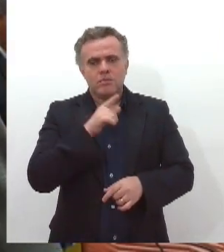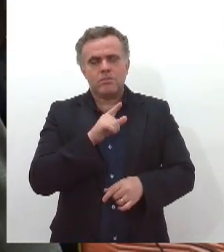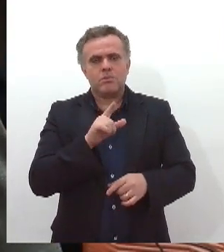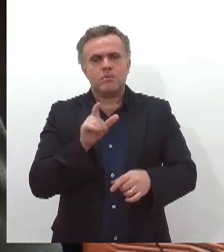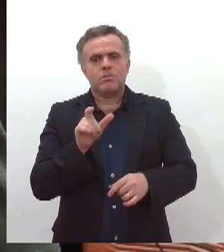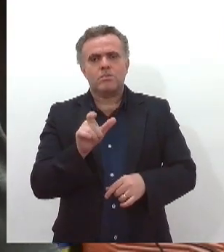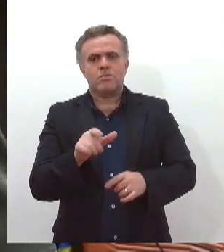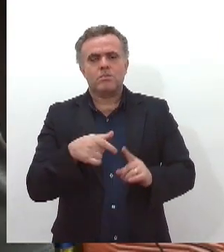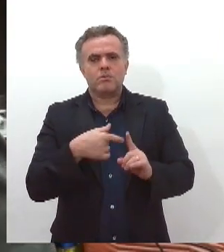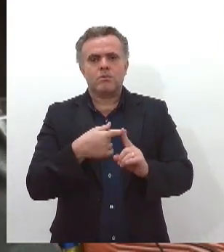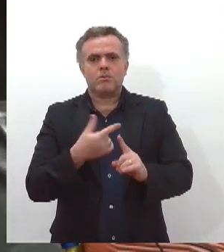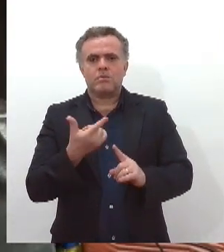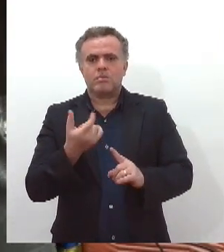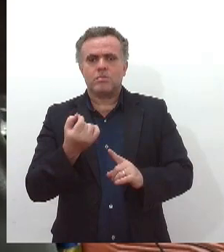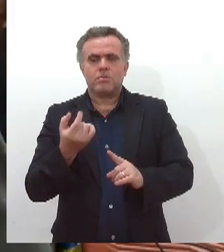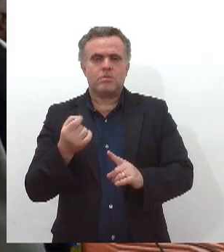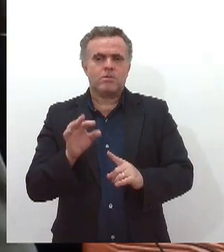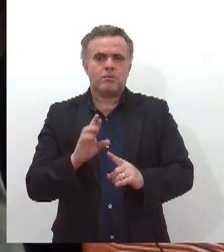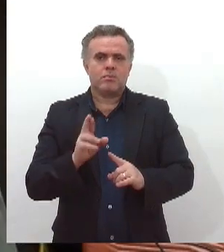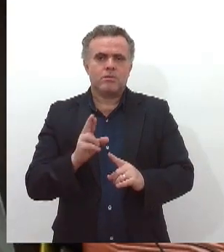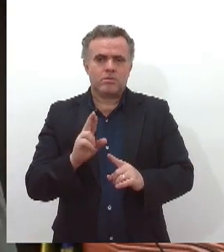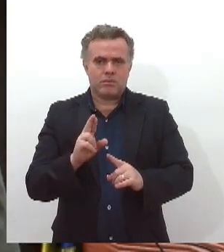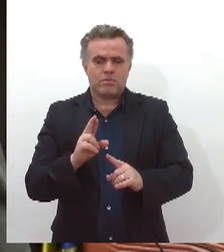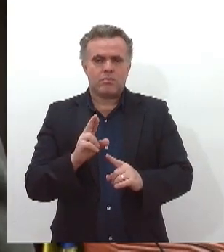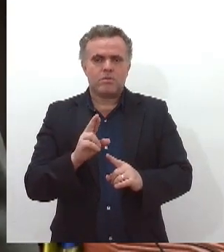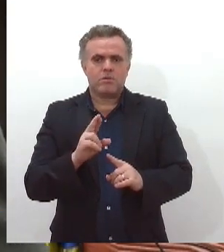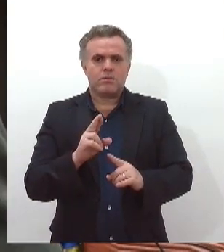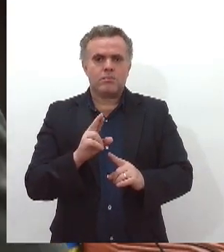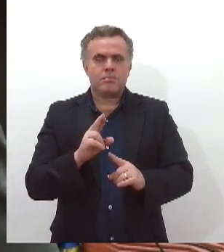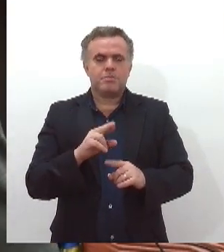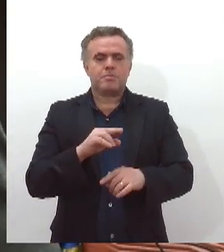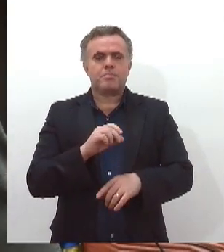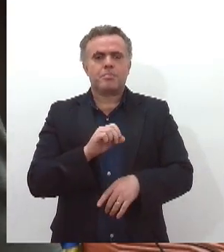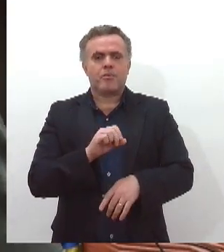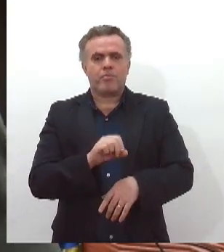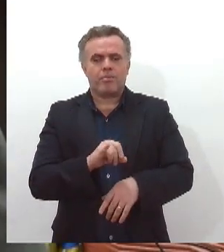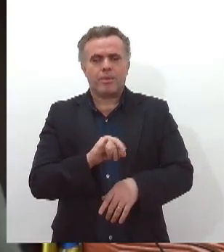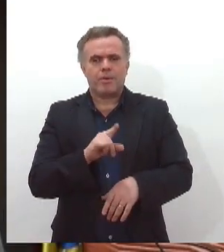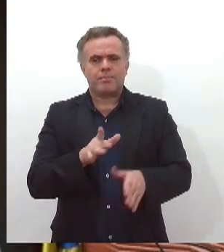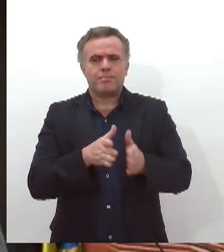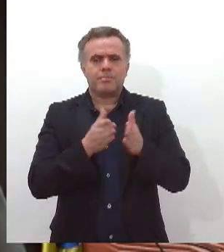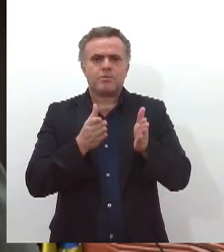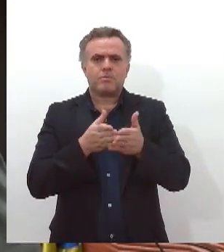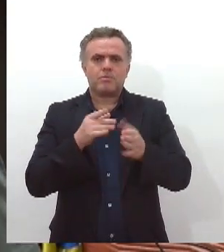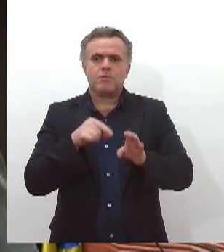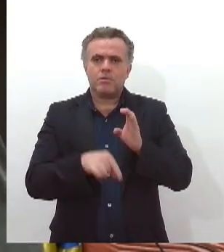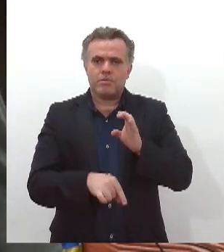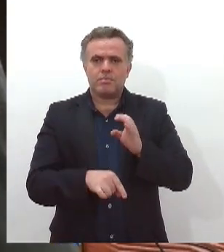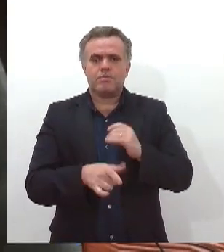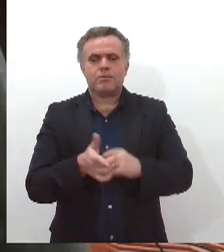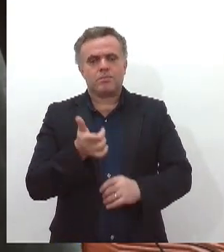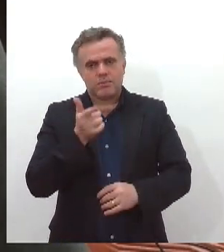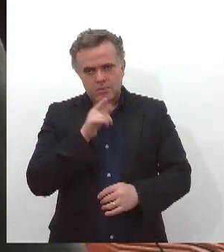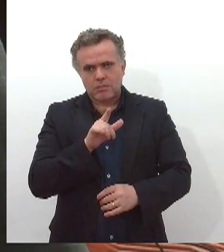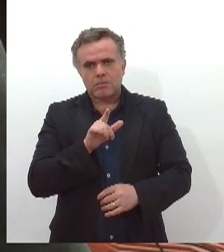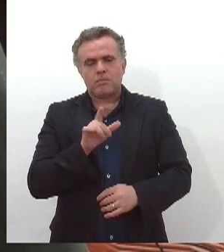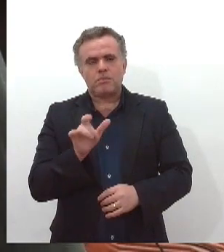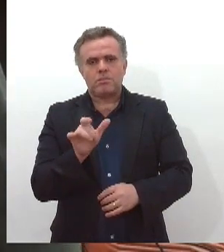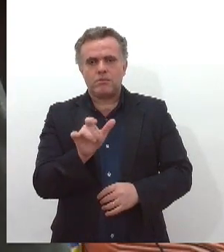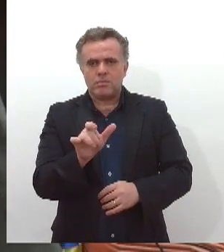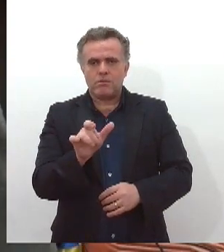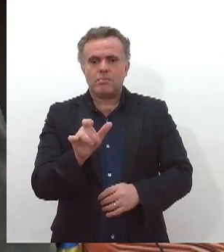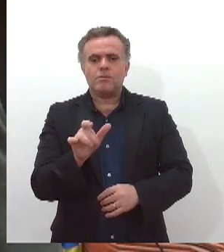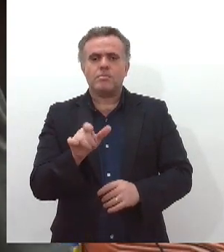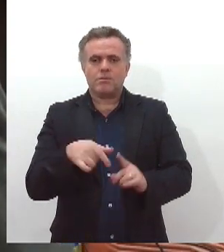pessoas em condição, não mais só em condição de pobreza ou extrema pobreza, também terão acesso ao cartão C